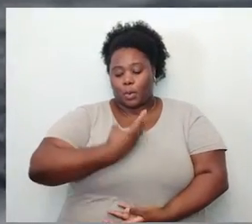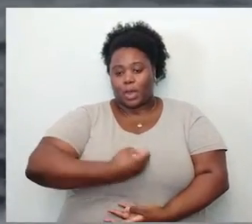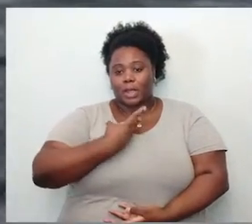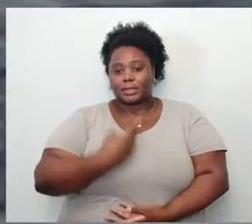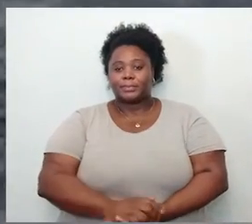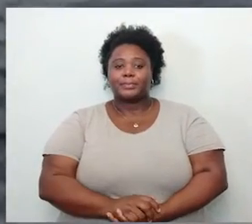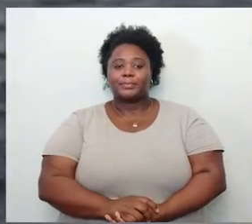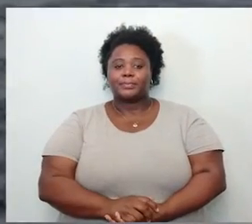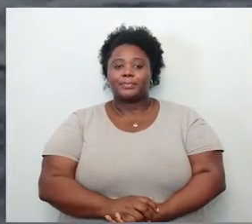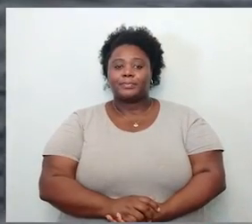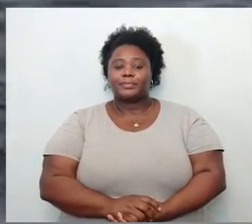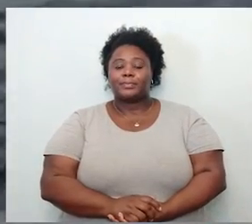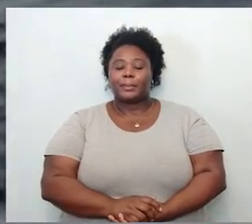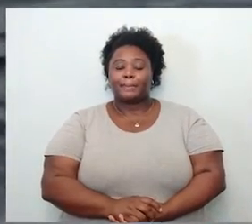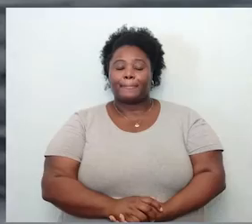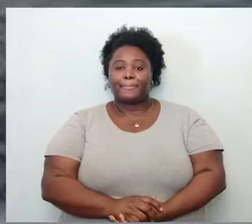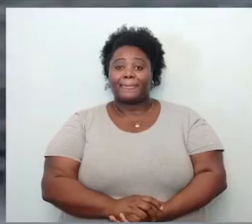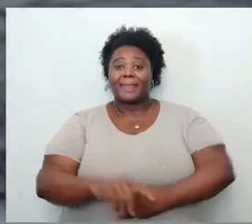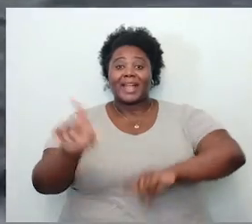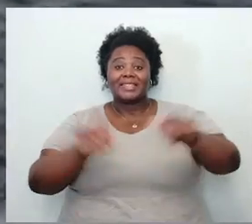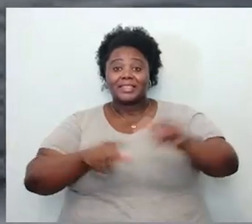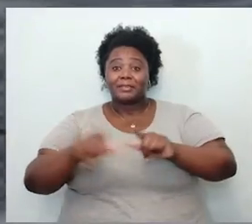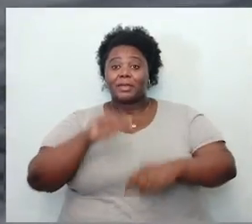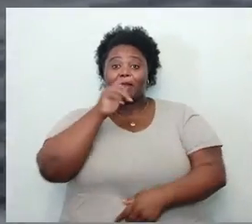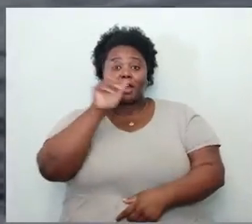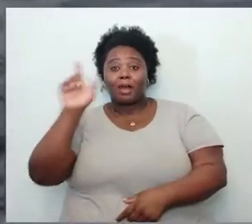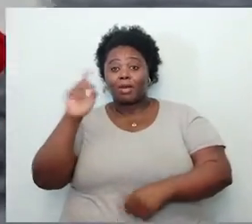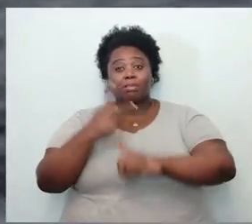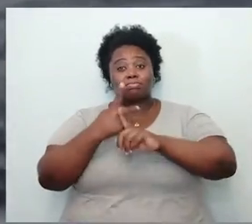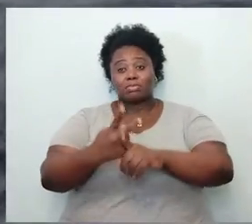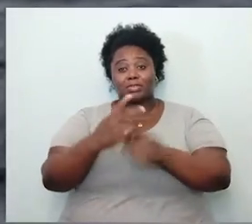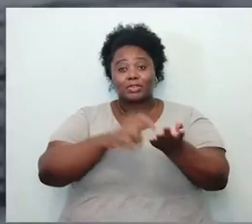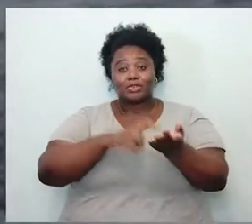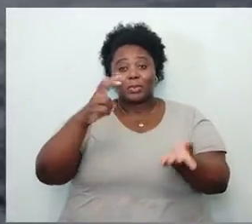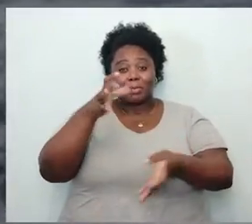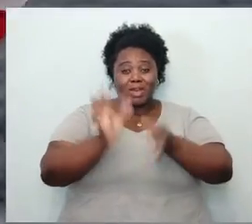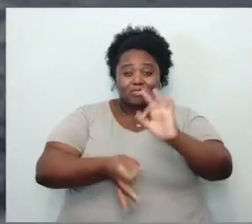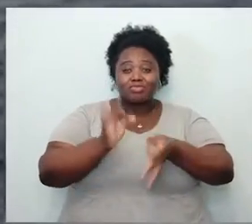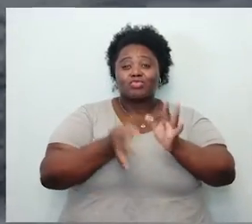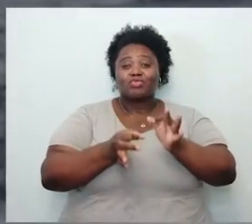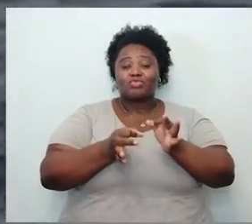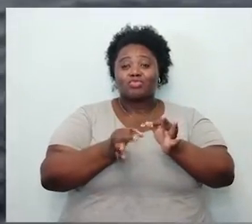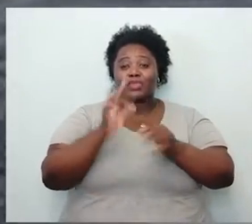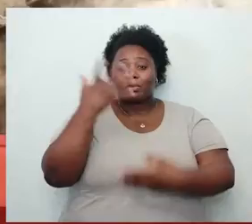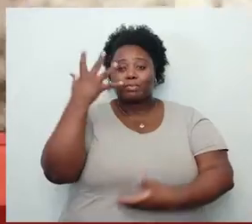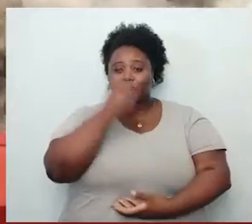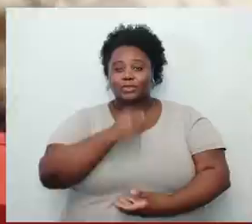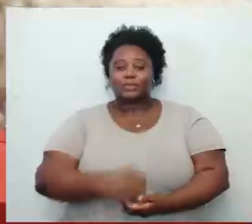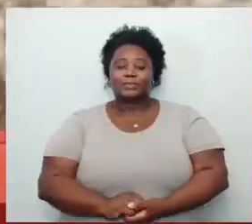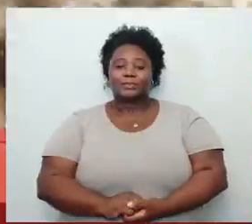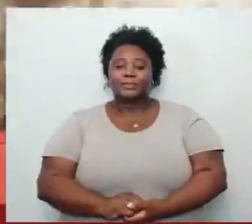Poeta, trabalhar a palavra na busca incessante de um amanhã mais justo e belo.